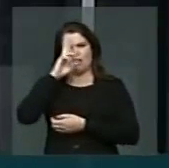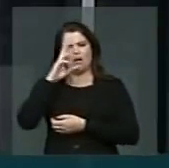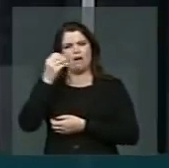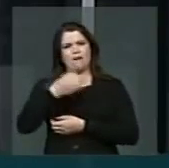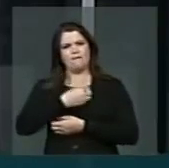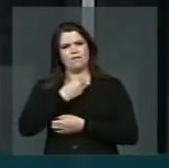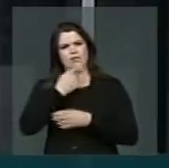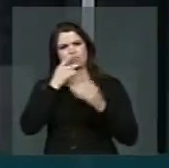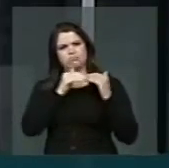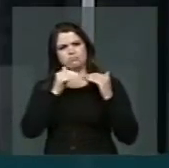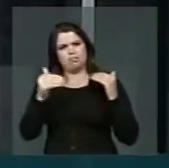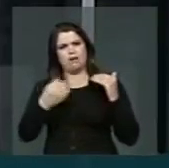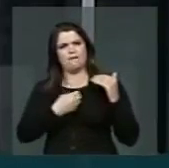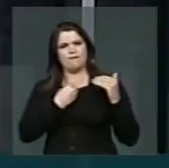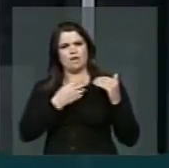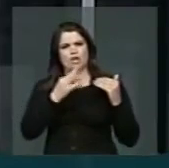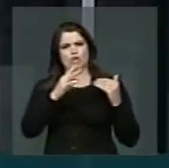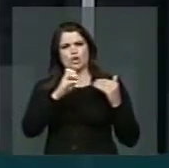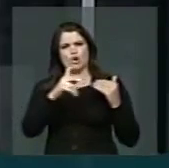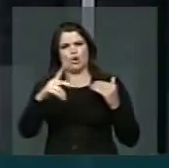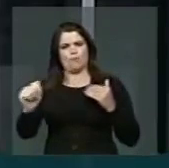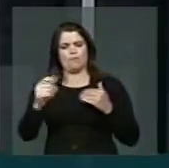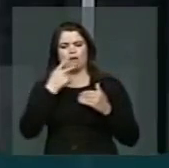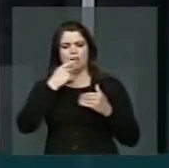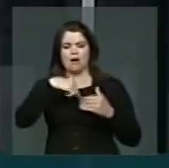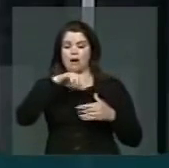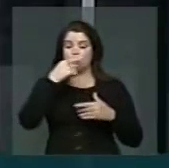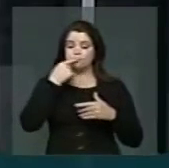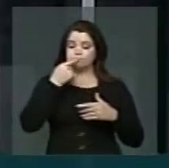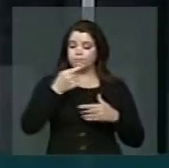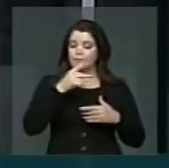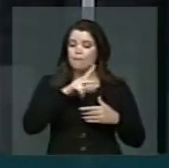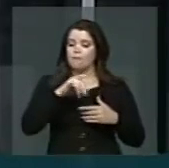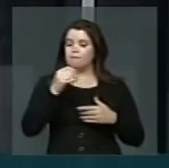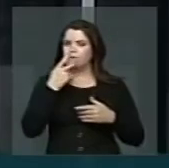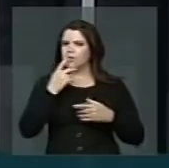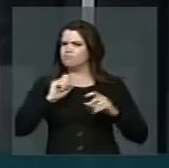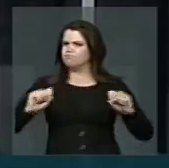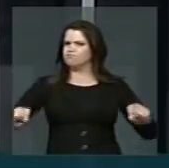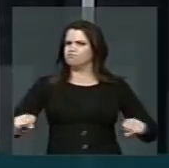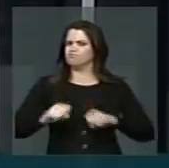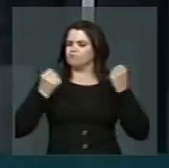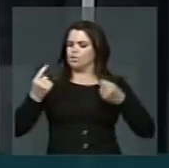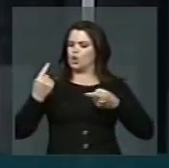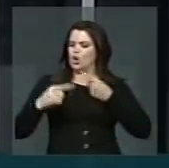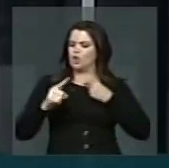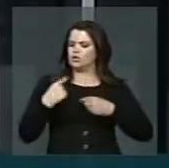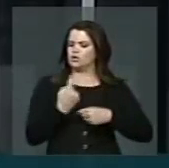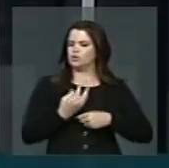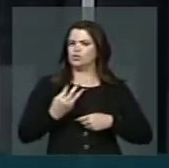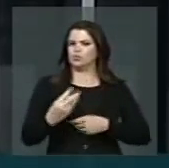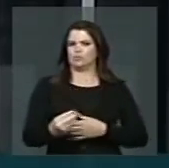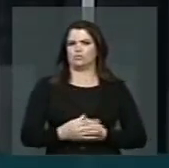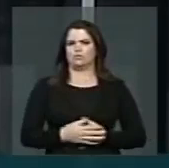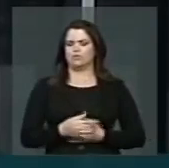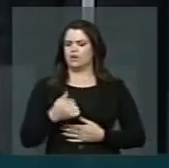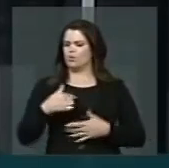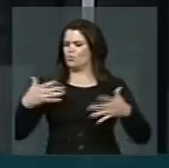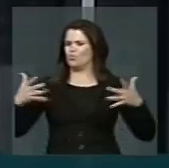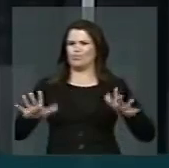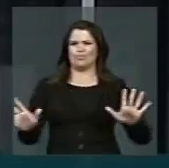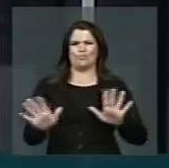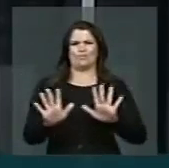desta tropa, essa tropa daqui a pouco se revolta contra nós. E eu não quero